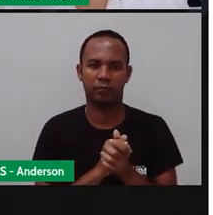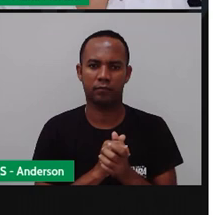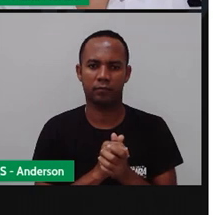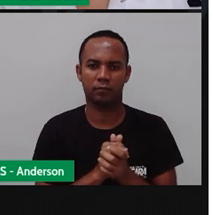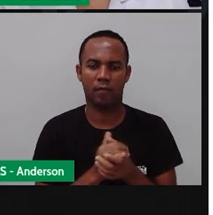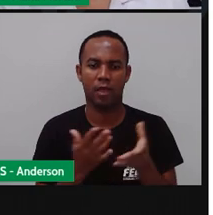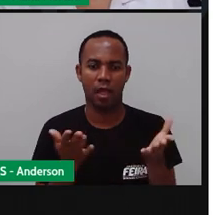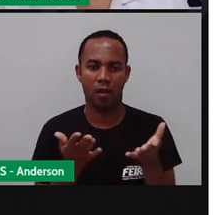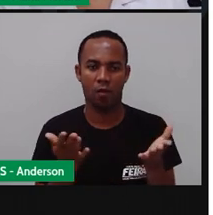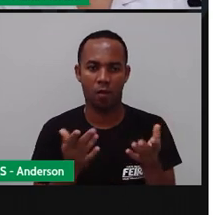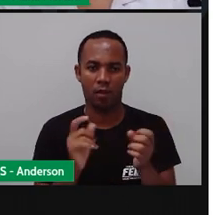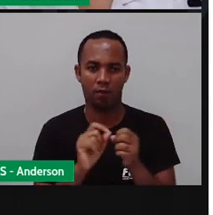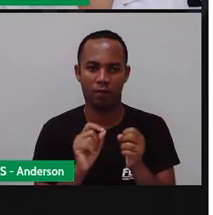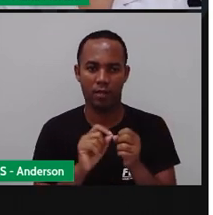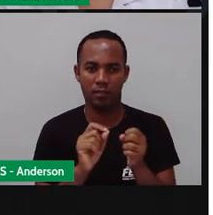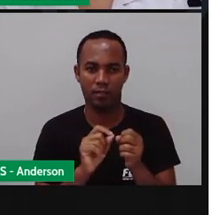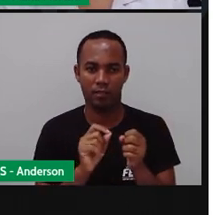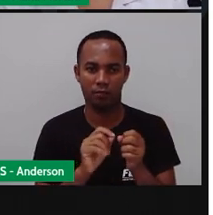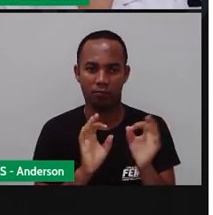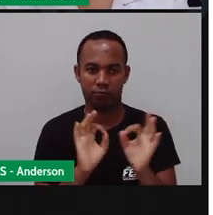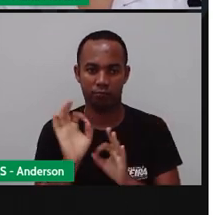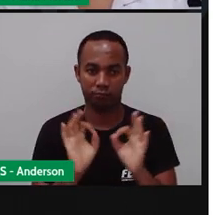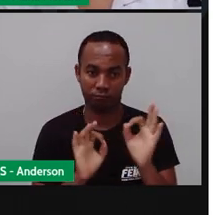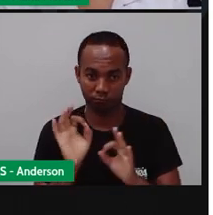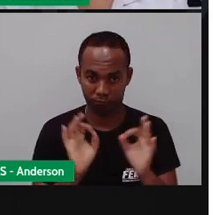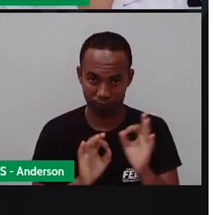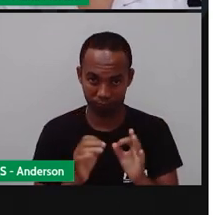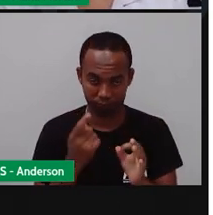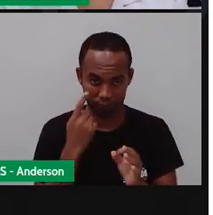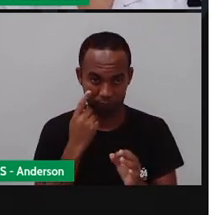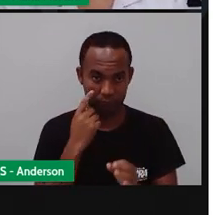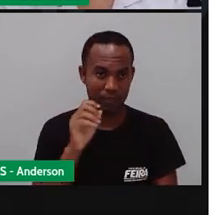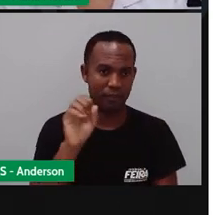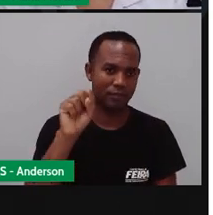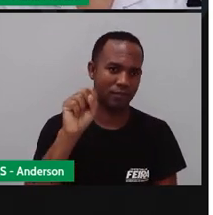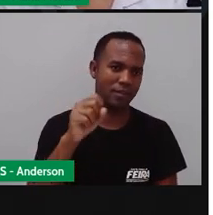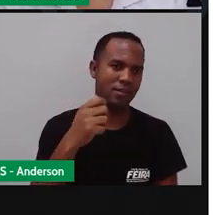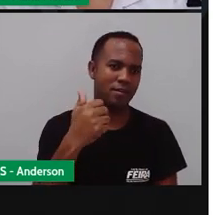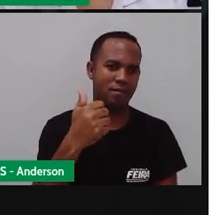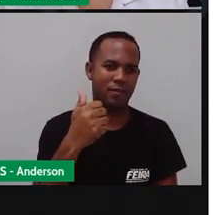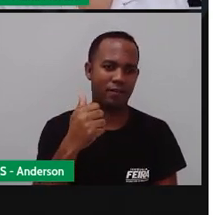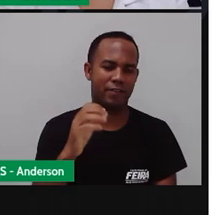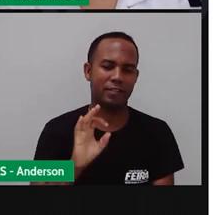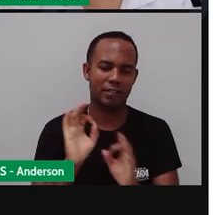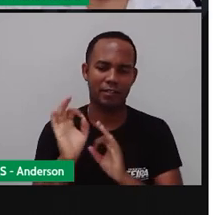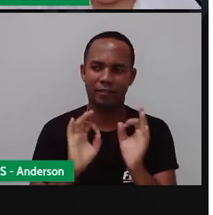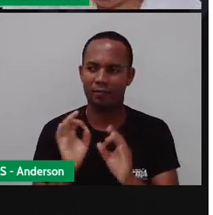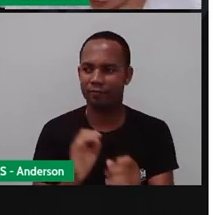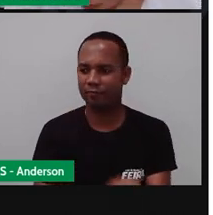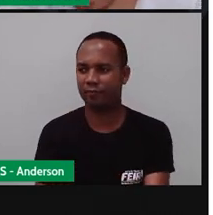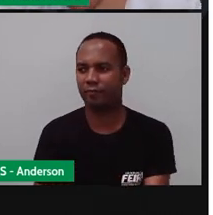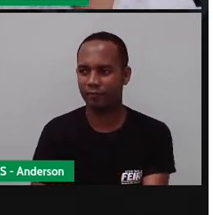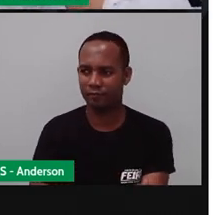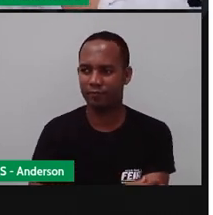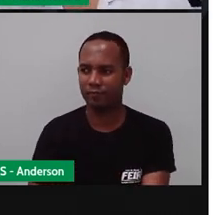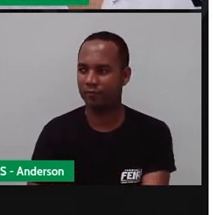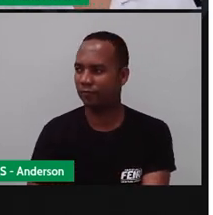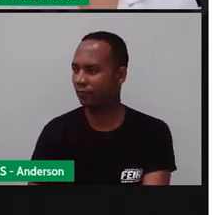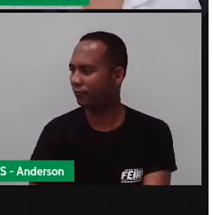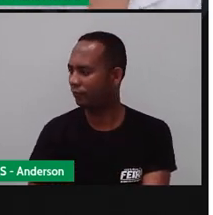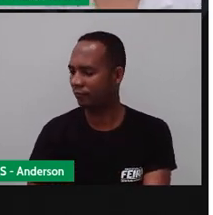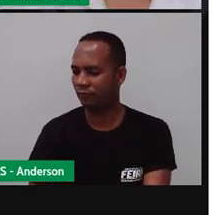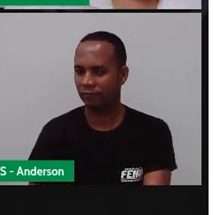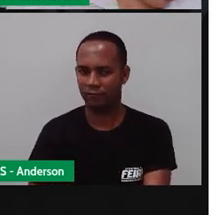E agora Vamos fazer a nossa maquete? Sim ou não, Anderson? Sim, vamos sim Vamos